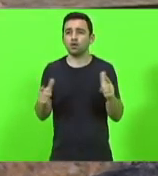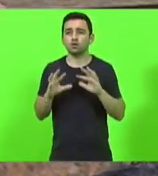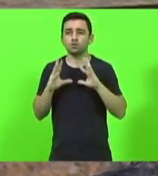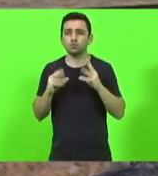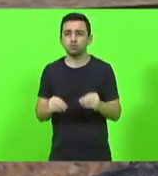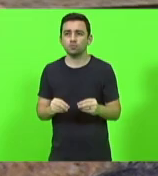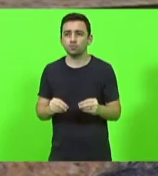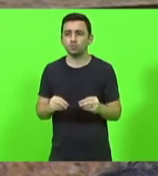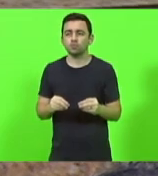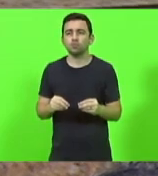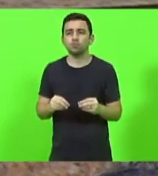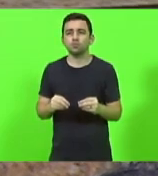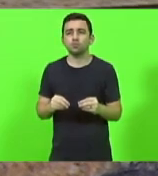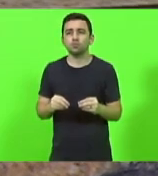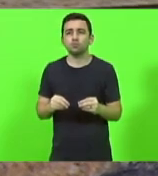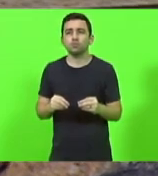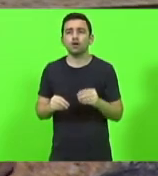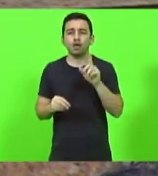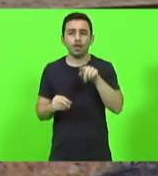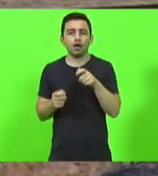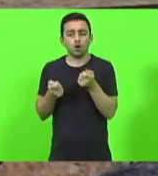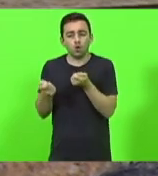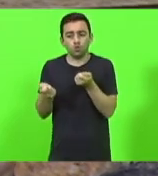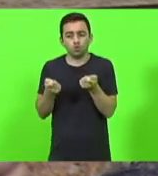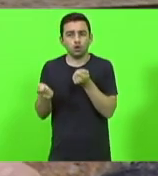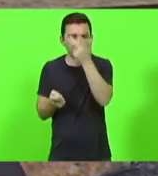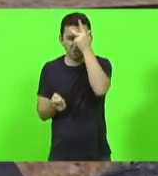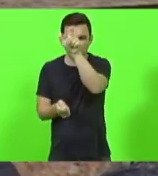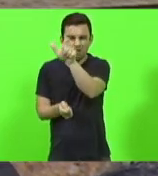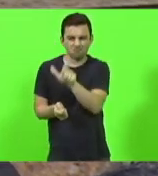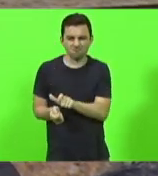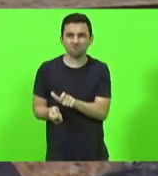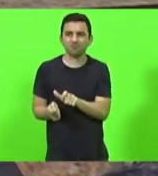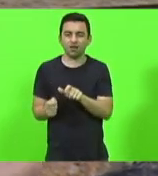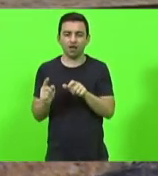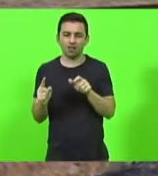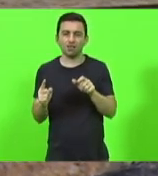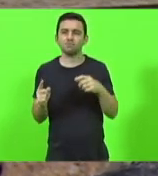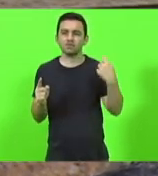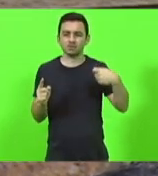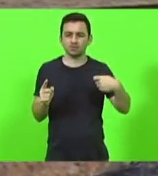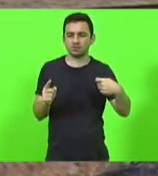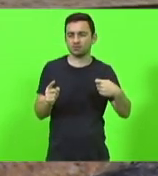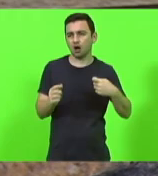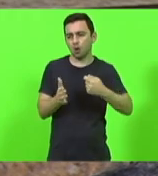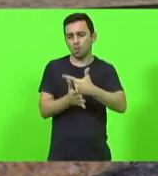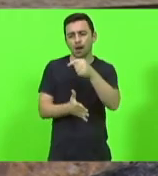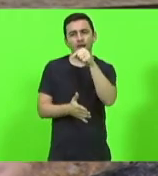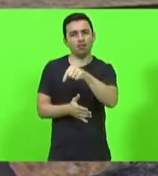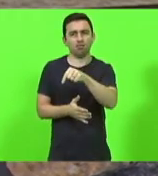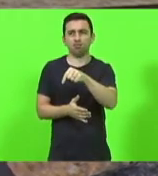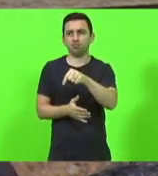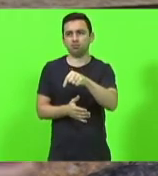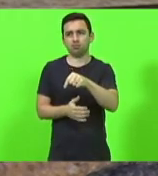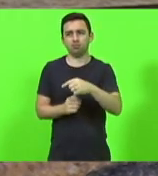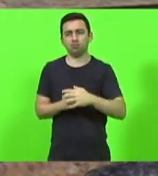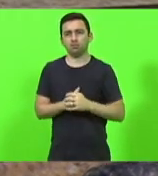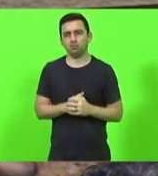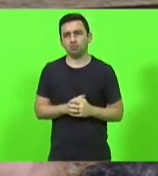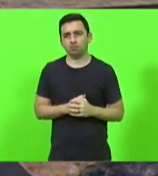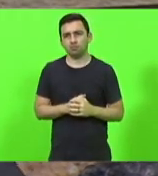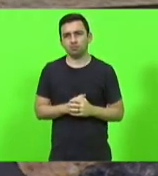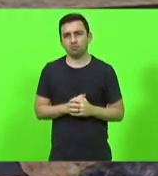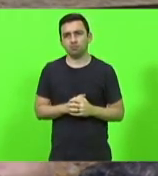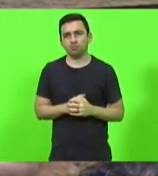estão sobre o controle de atravessadores, essa é uma verdade. Essa é a verdade. Isso tem que ser dito. Então, não tem